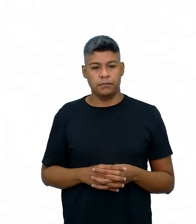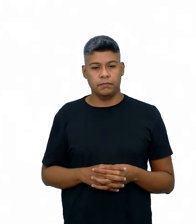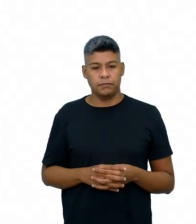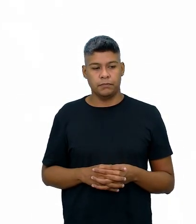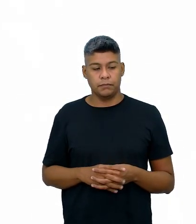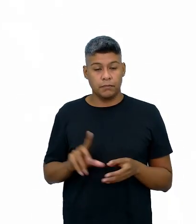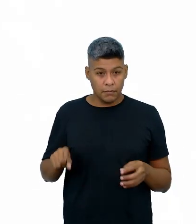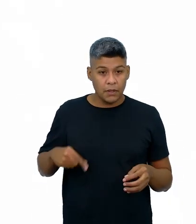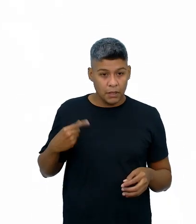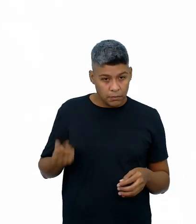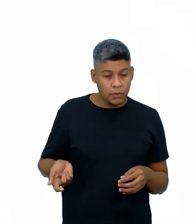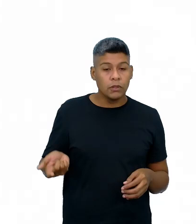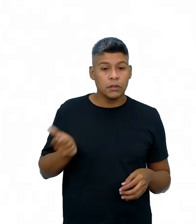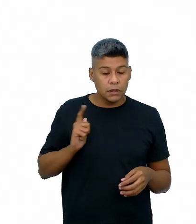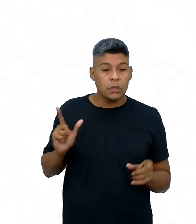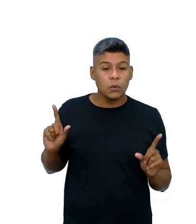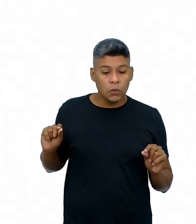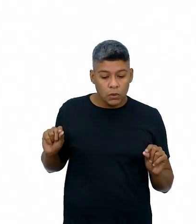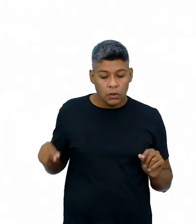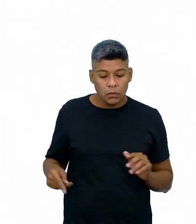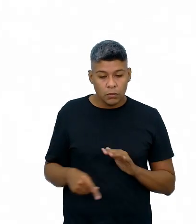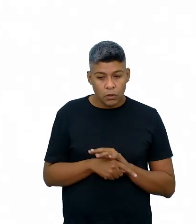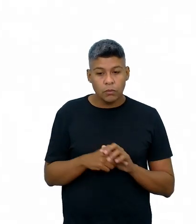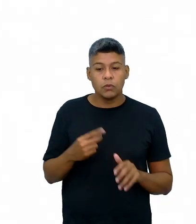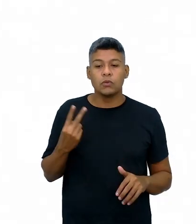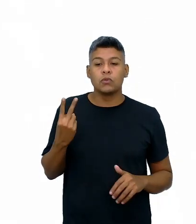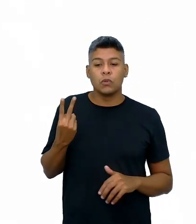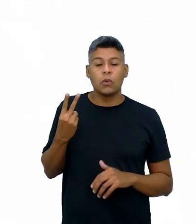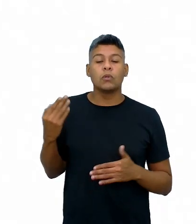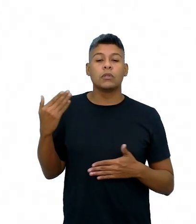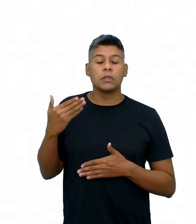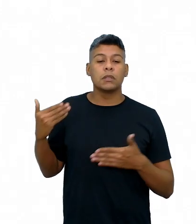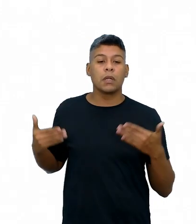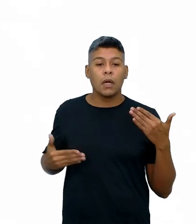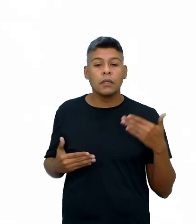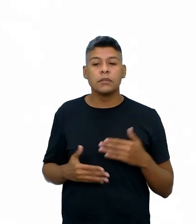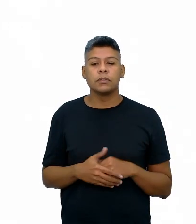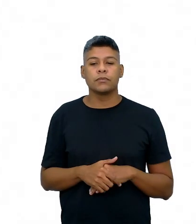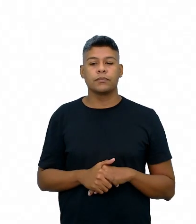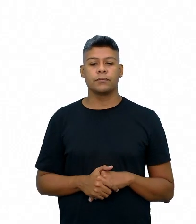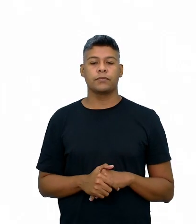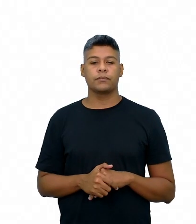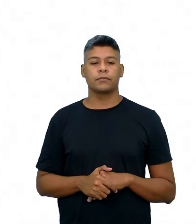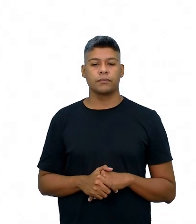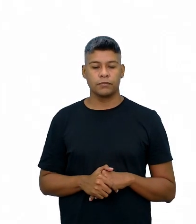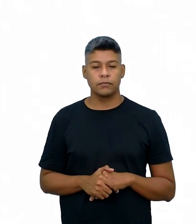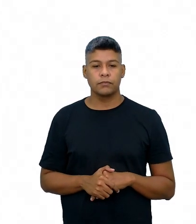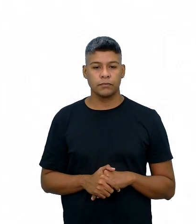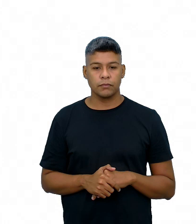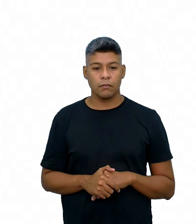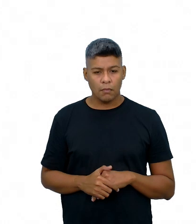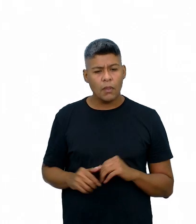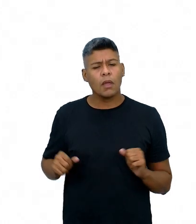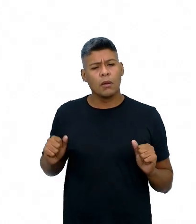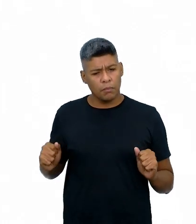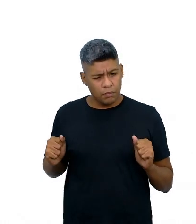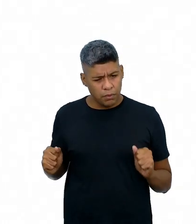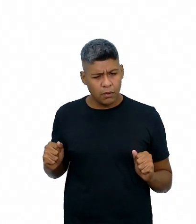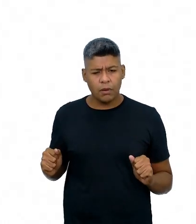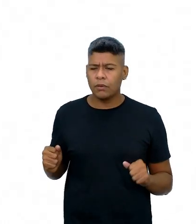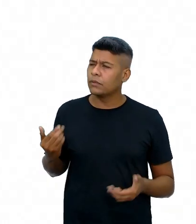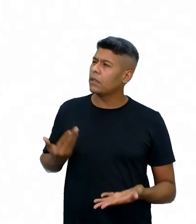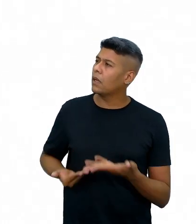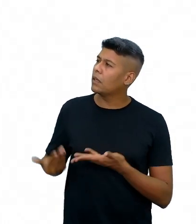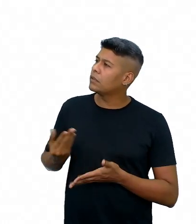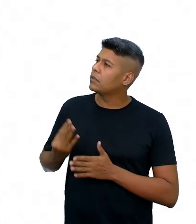E depois nós temos a questão 2 no próximo slide. Em relação, nós podemos estabelecer